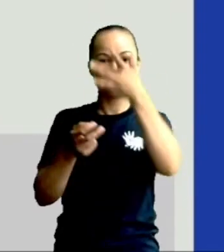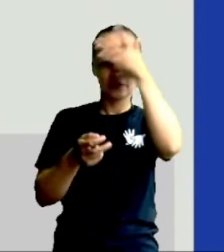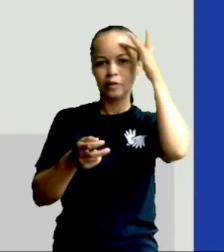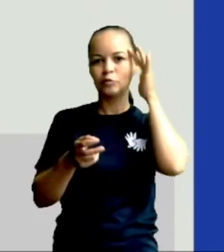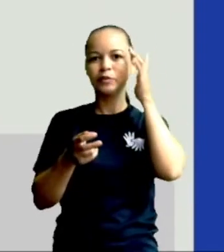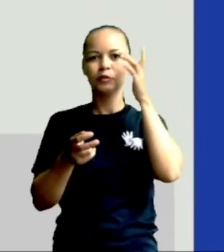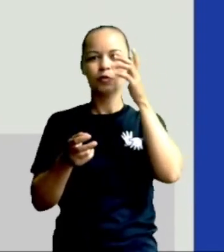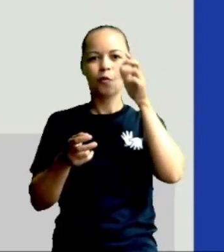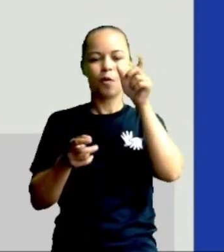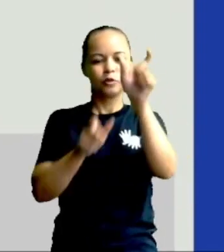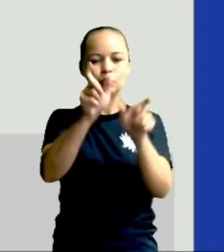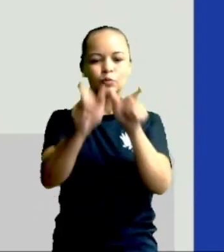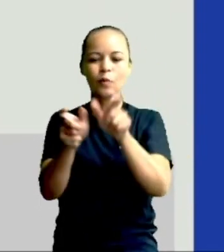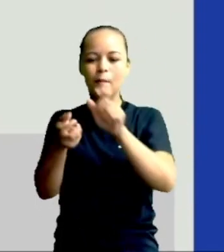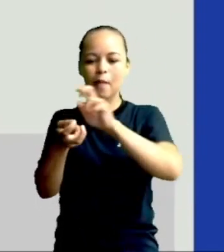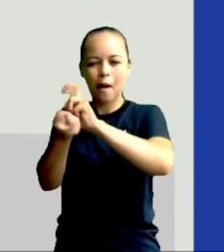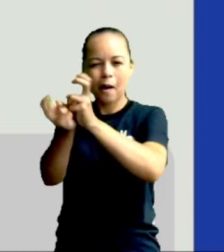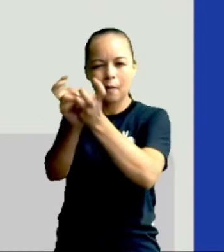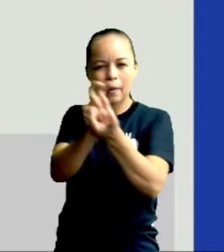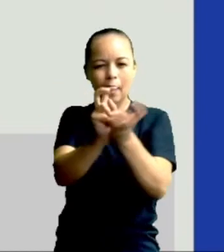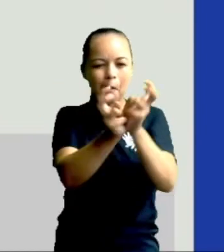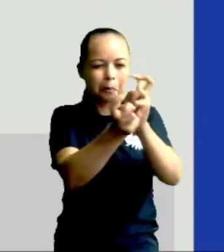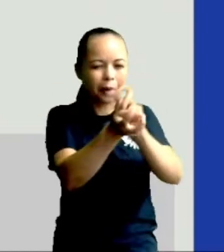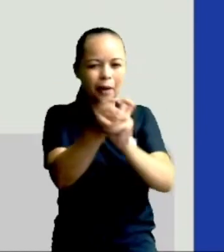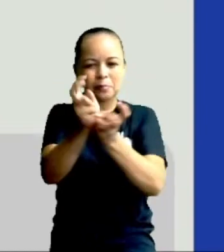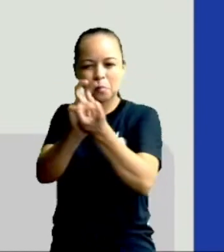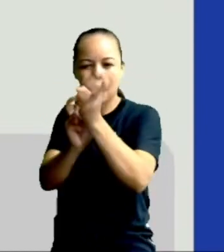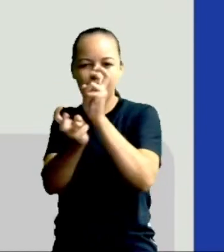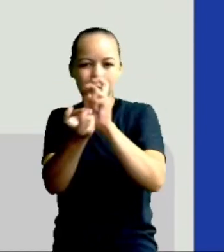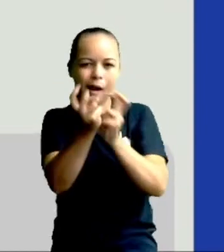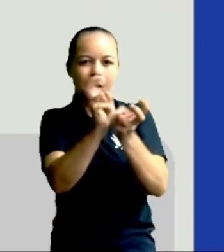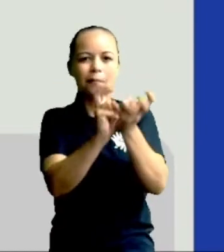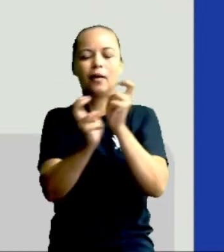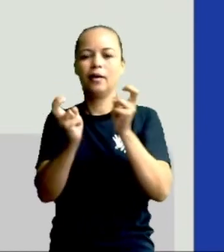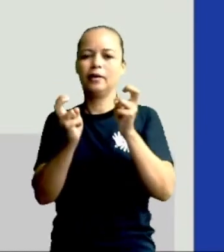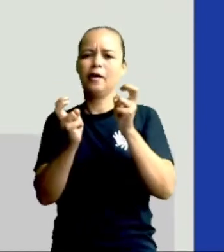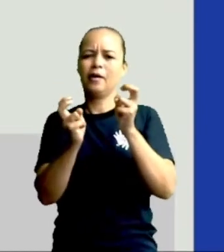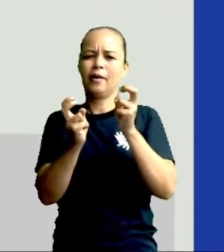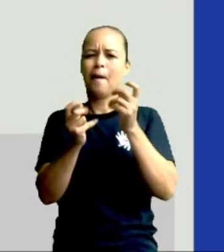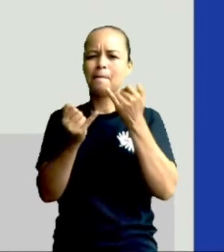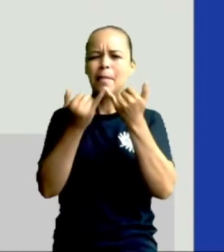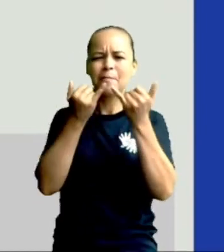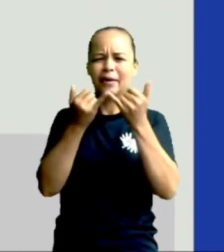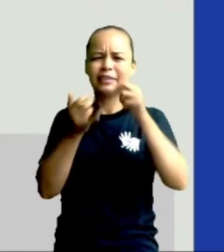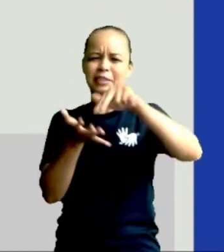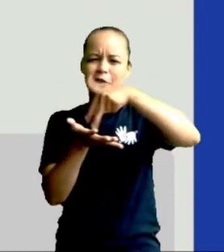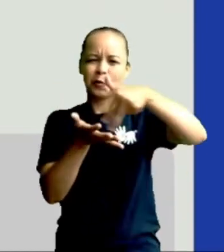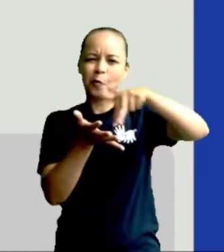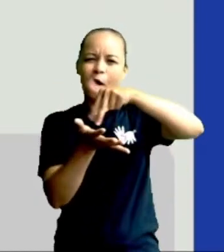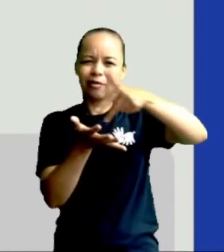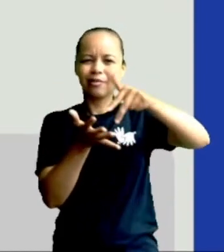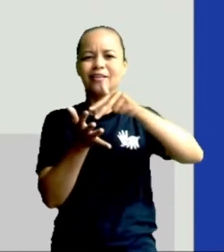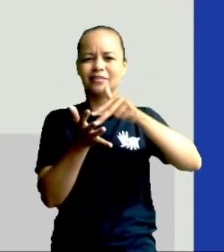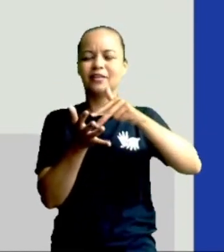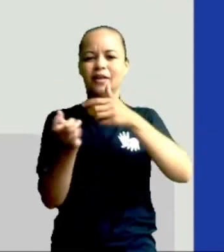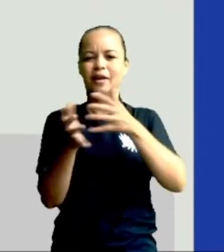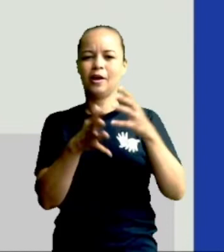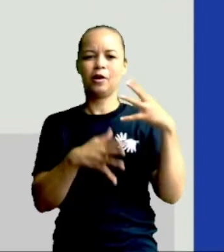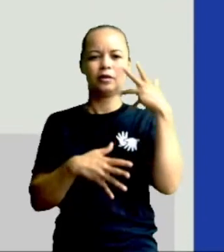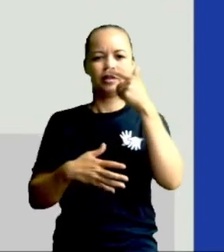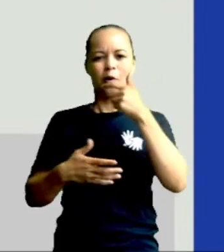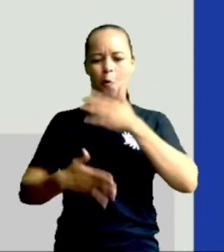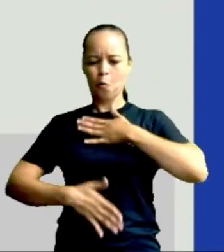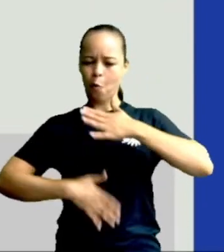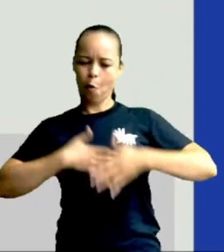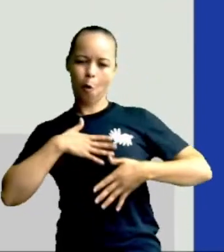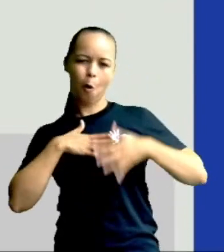aqueles capoeiristas lá, né, fazendo aquela luta, que parece mais uma dança, é muito lindo de se ver. Porque mexe com